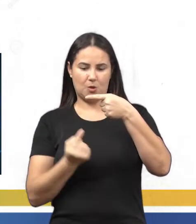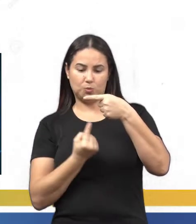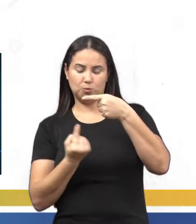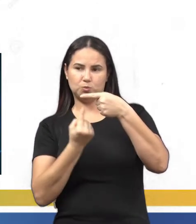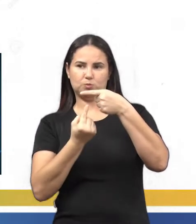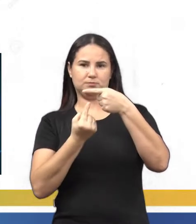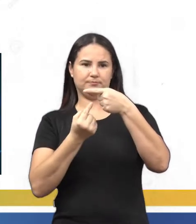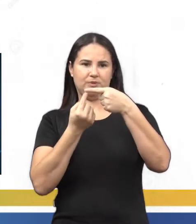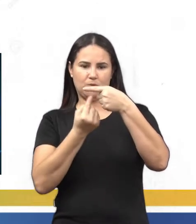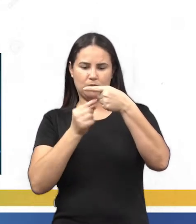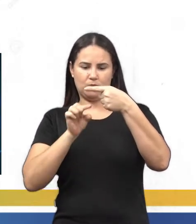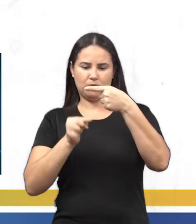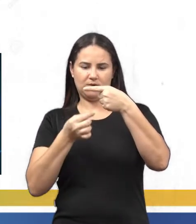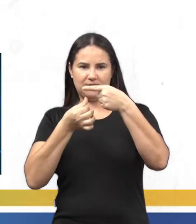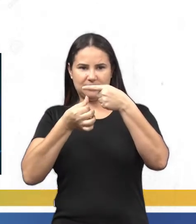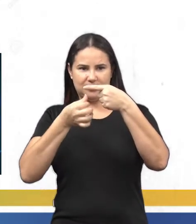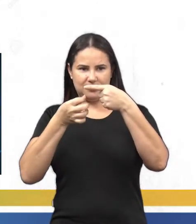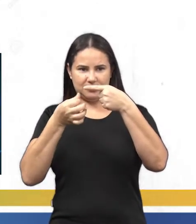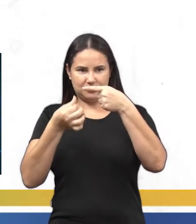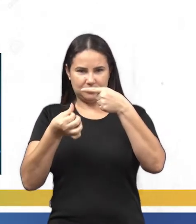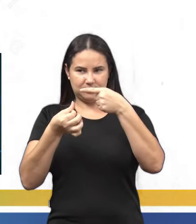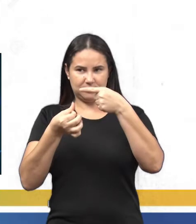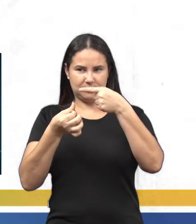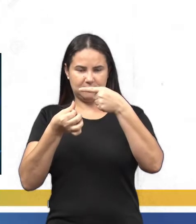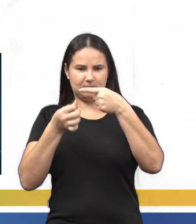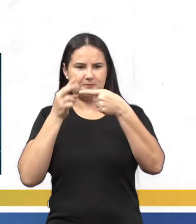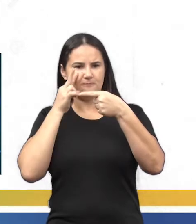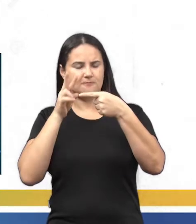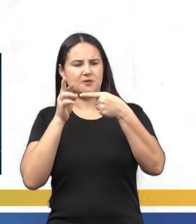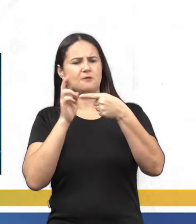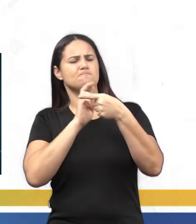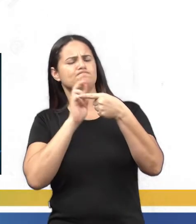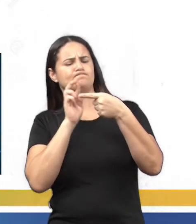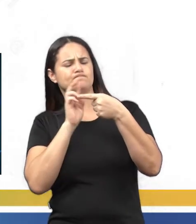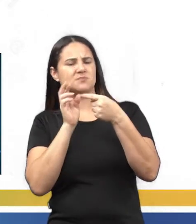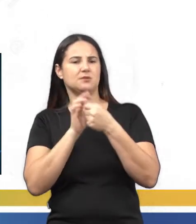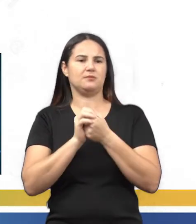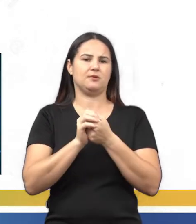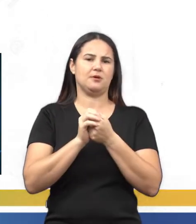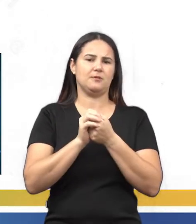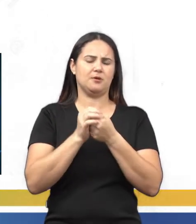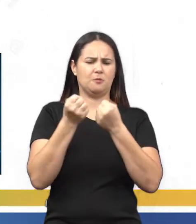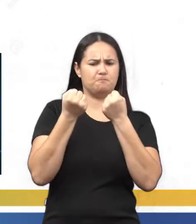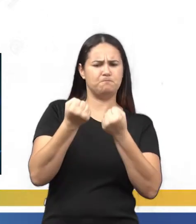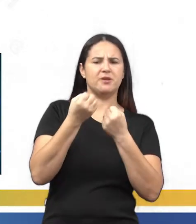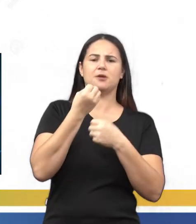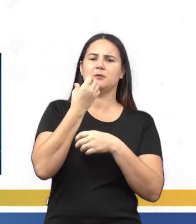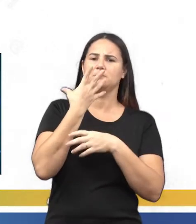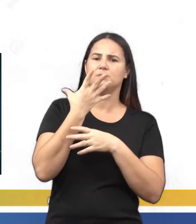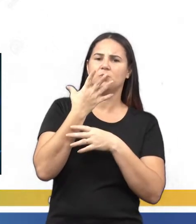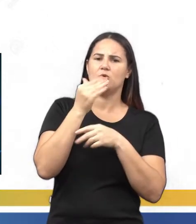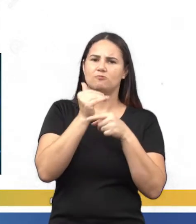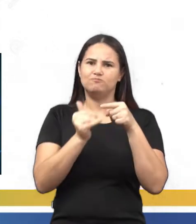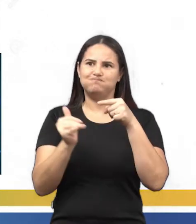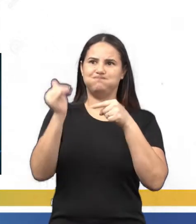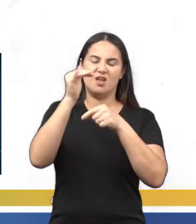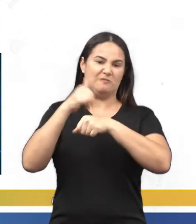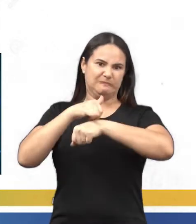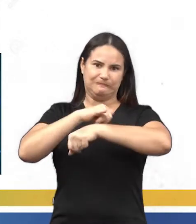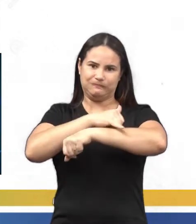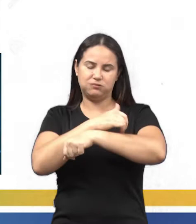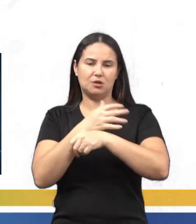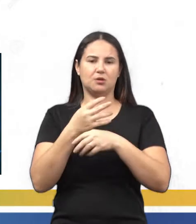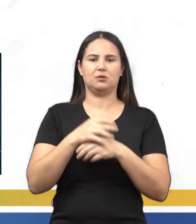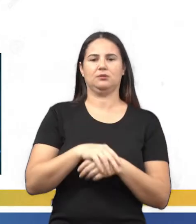quadrado. Aí você vai observar lá na tabela, como é que está? Ah, eu estou no peso ideal, sou sobrepeso? Isso aqui é